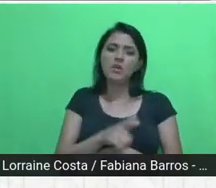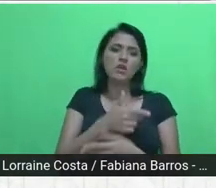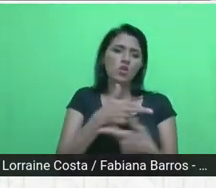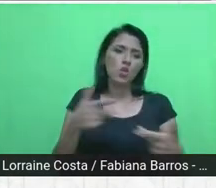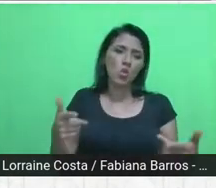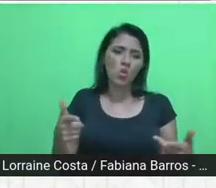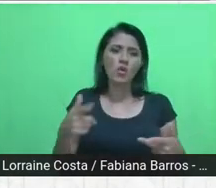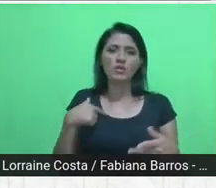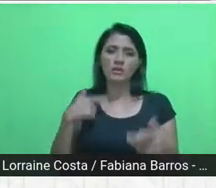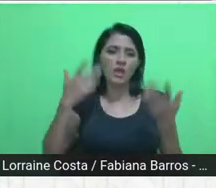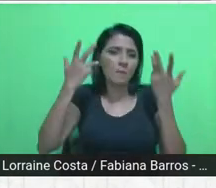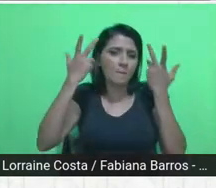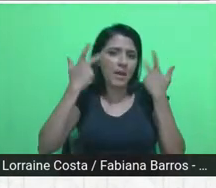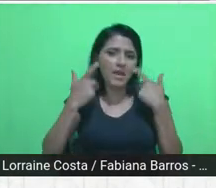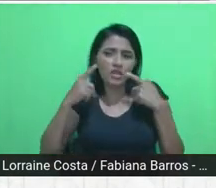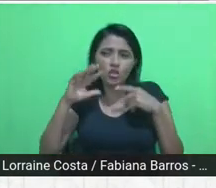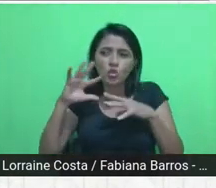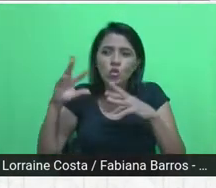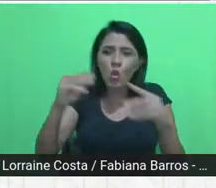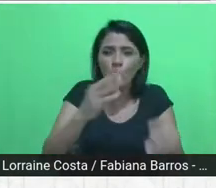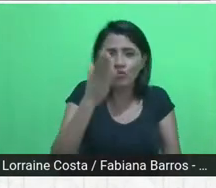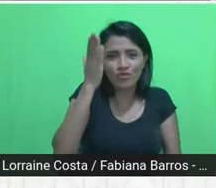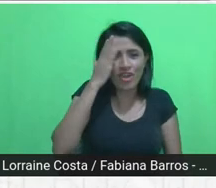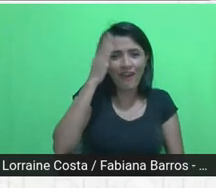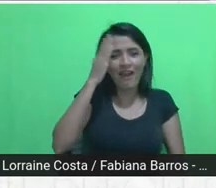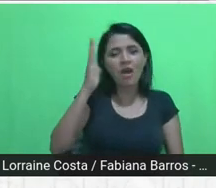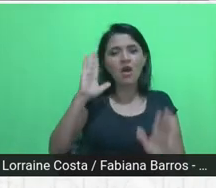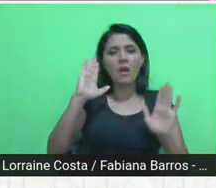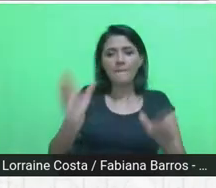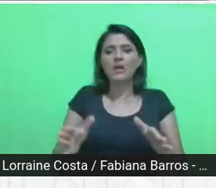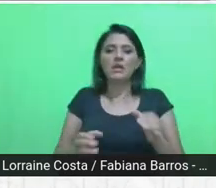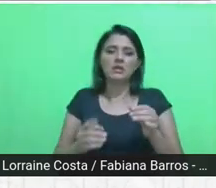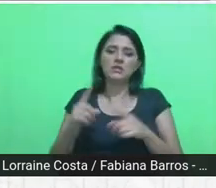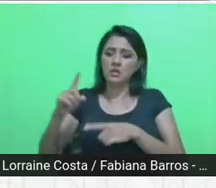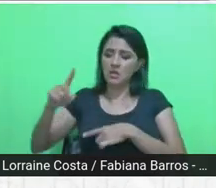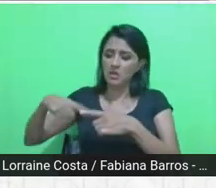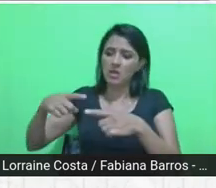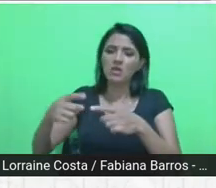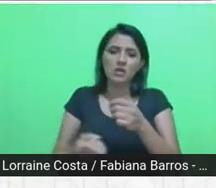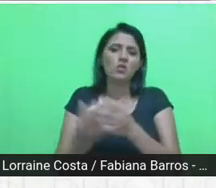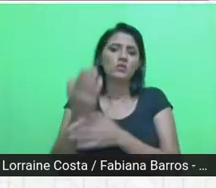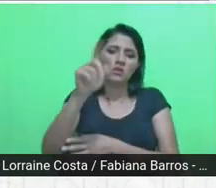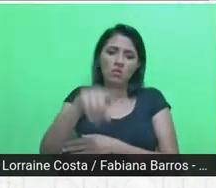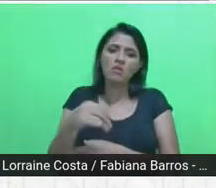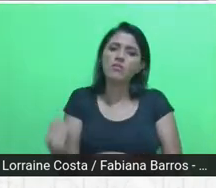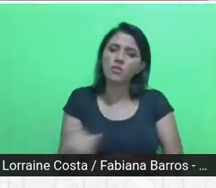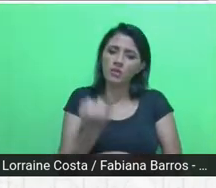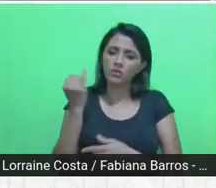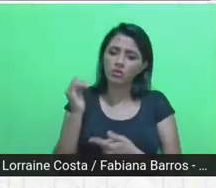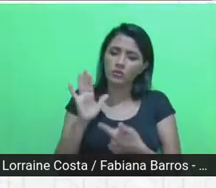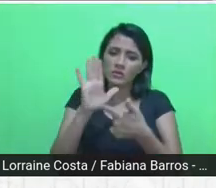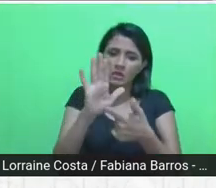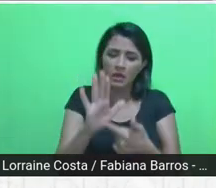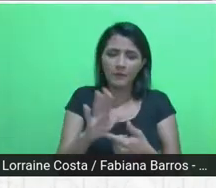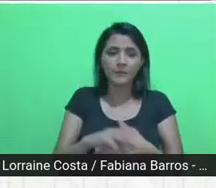comum, mas eu acho que é essa construção que ela é importante de ser feita. Então, na verdade,